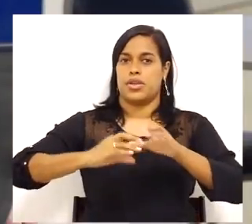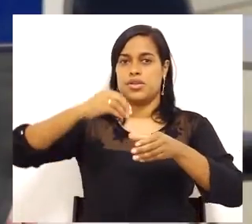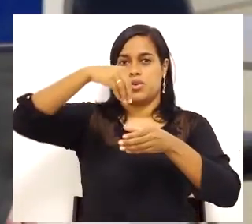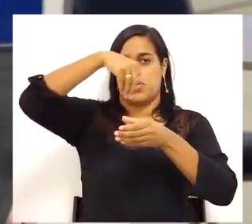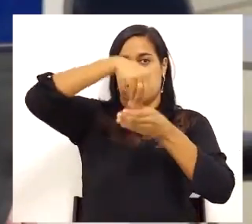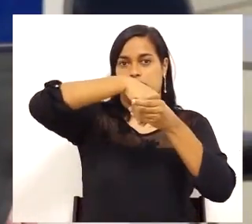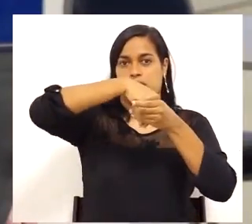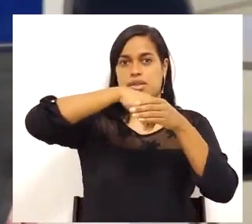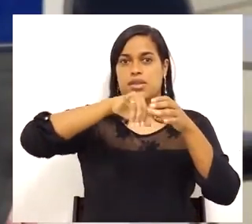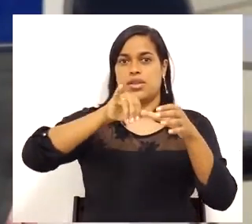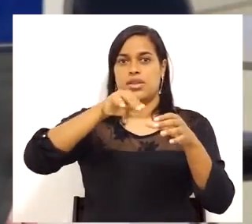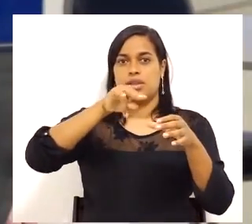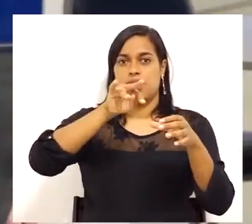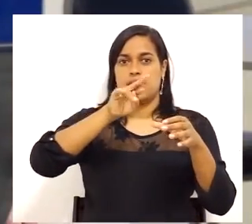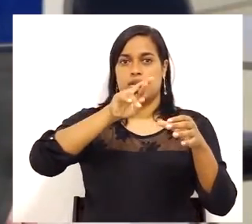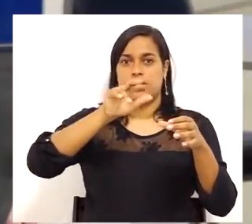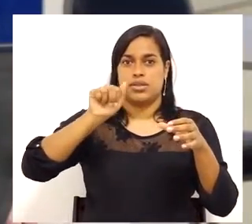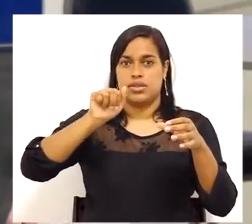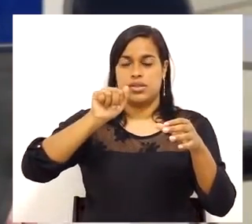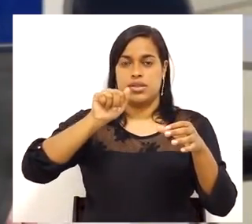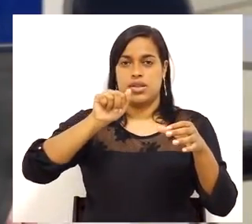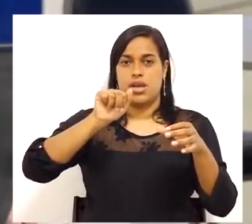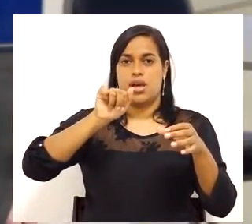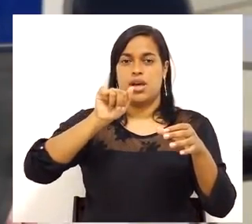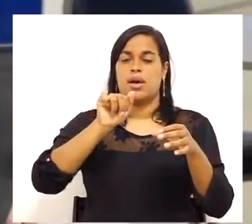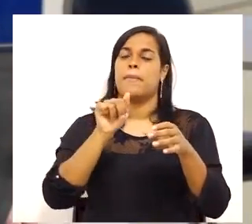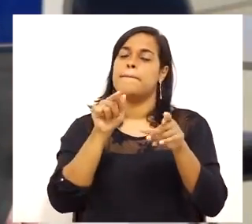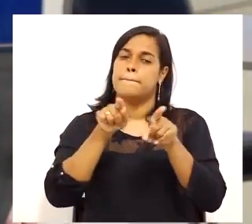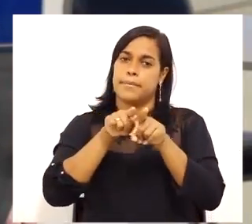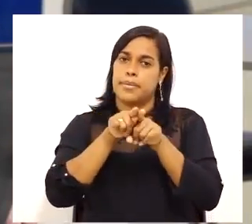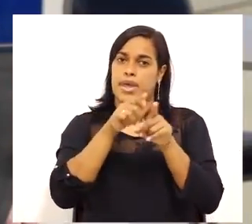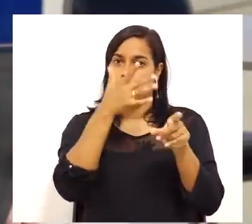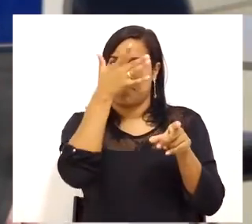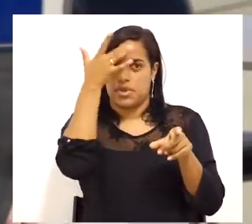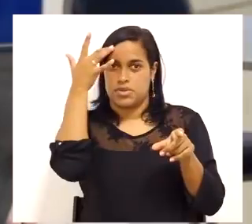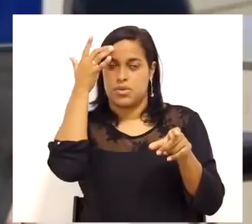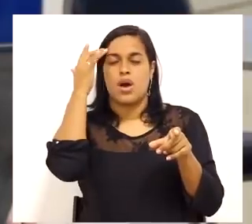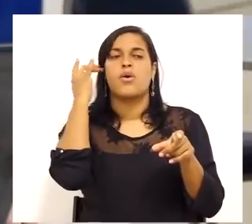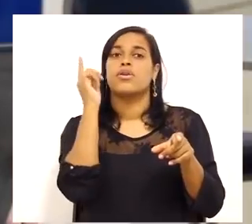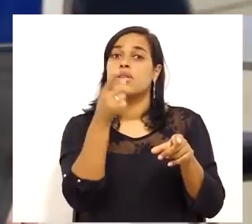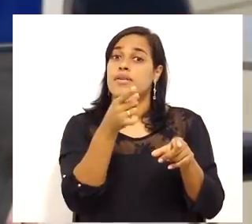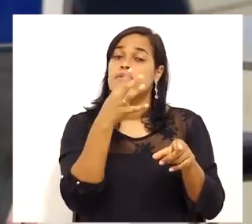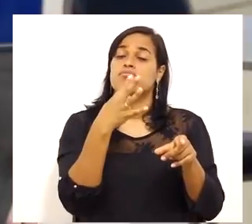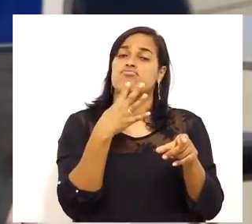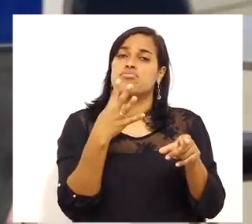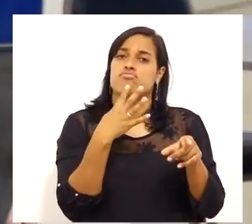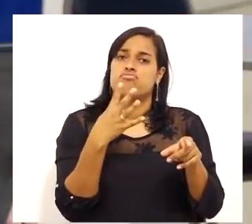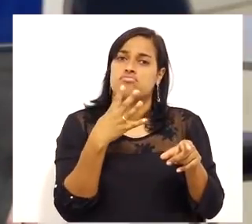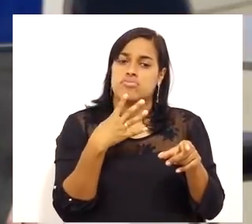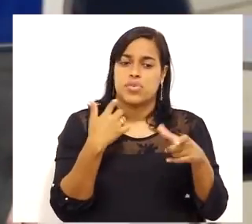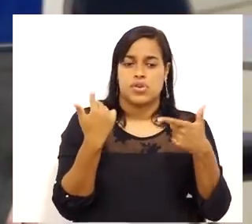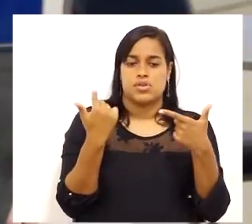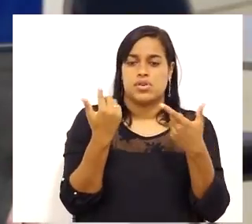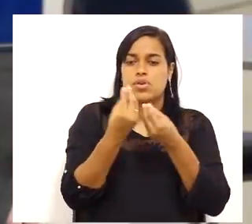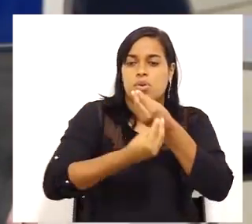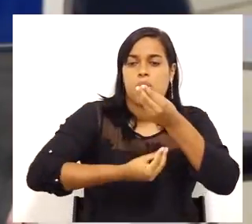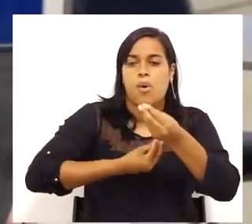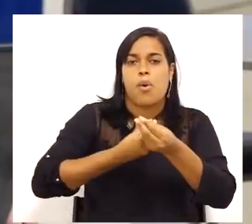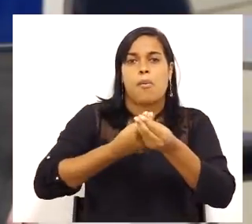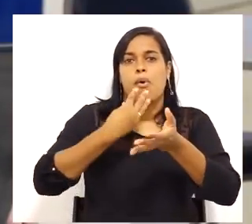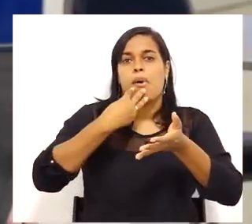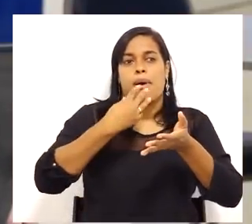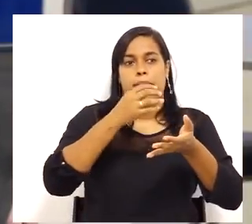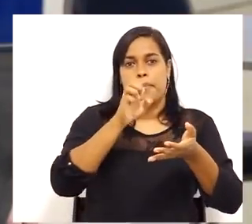interpessoal. Lá vocês conheceram todo o processo de comunicação, que envolve o emissor da mensagem,